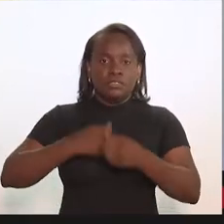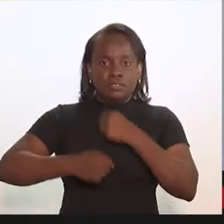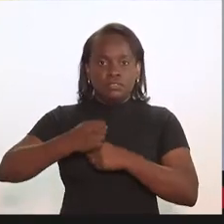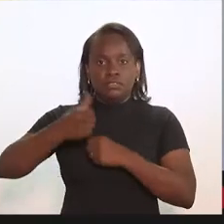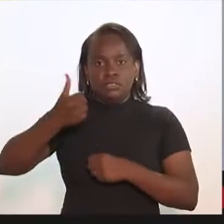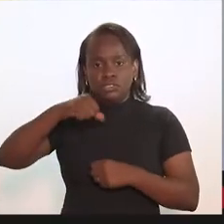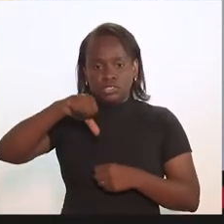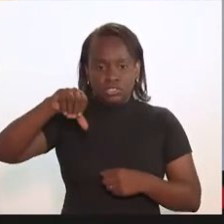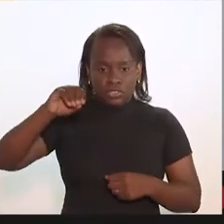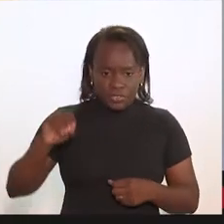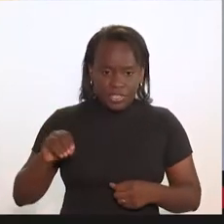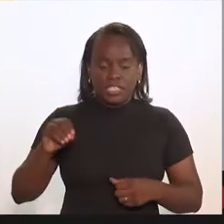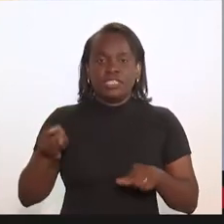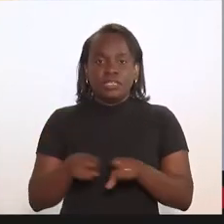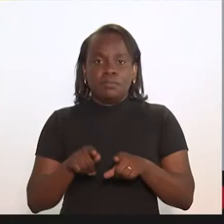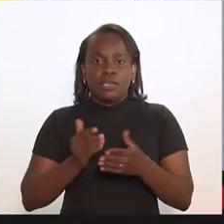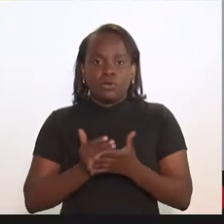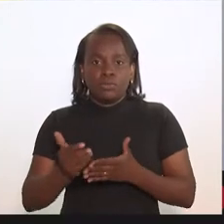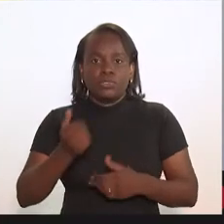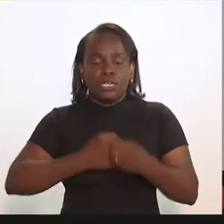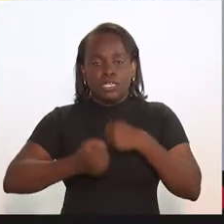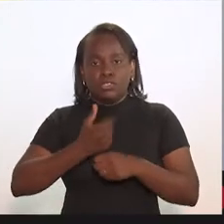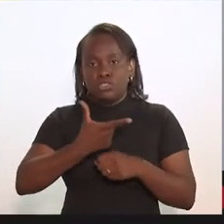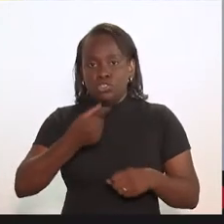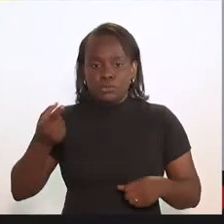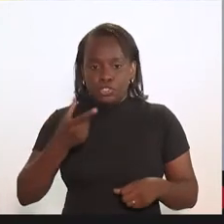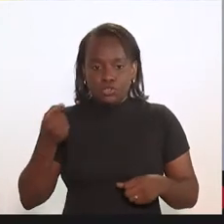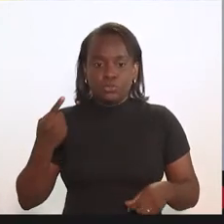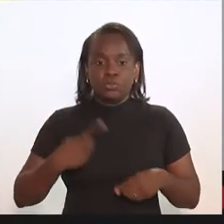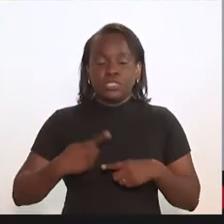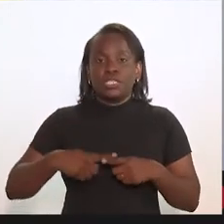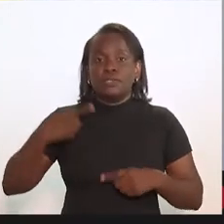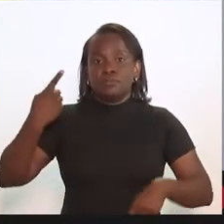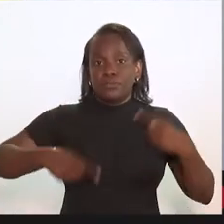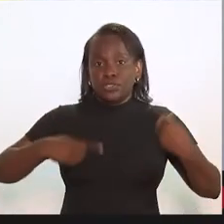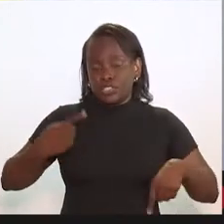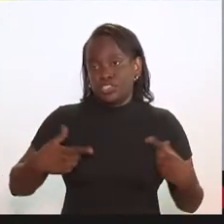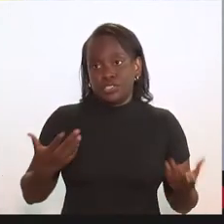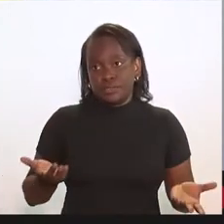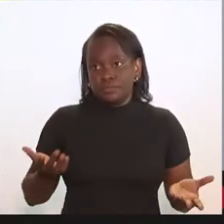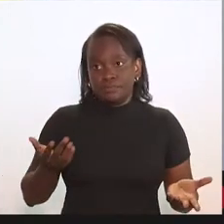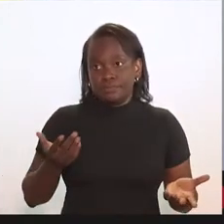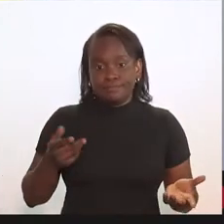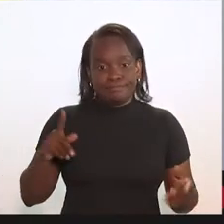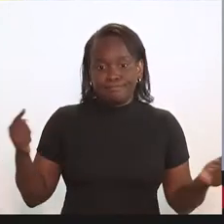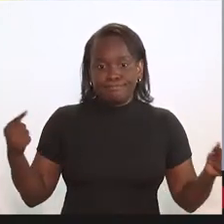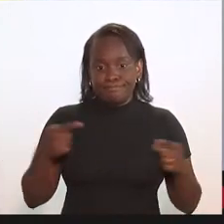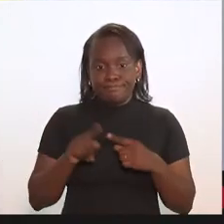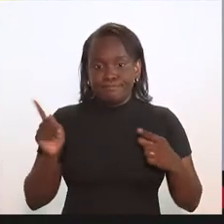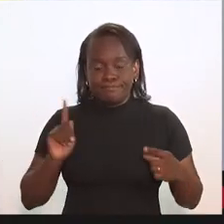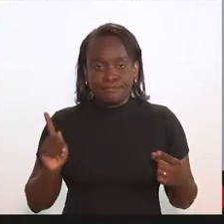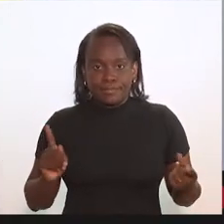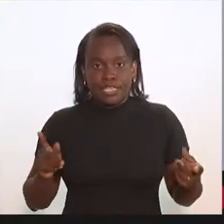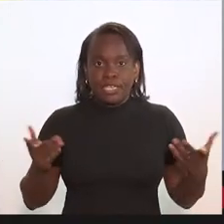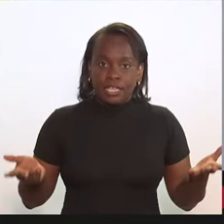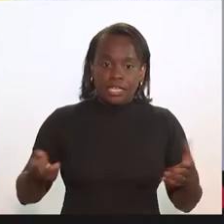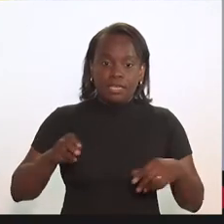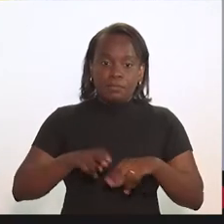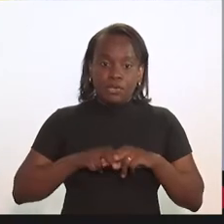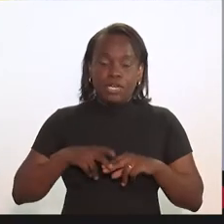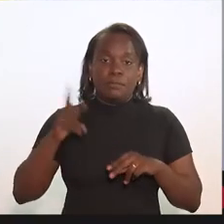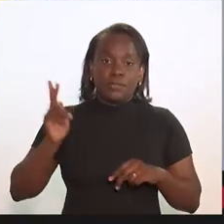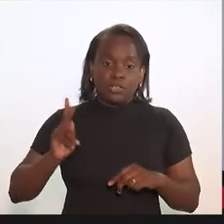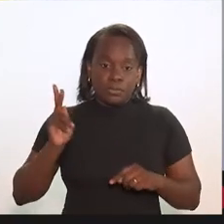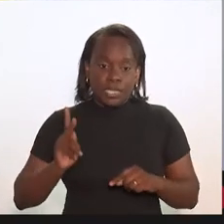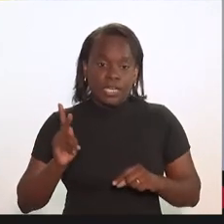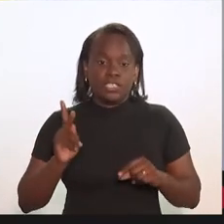anos 90 e no início dos anos 2000, porque houve uma política, a meu ver, desencontrada por parte